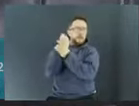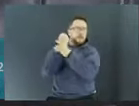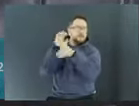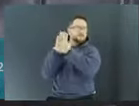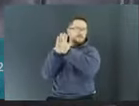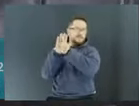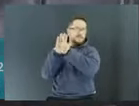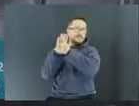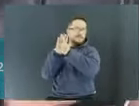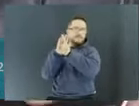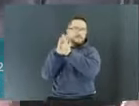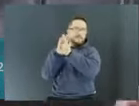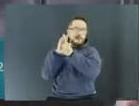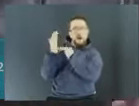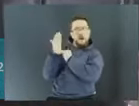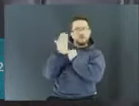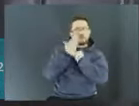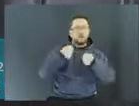respondi a sua pergunta.